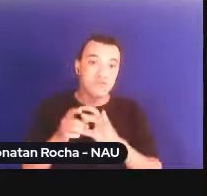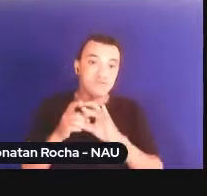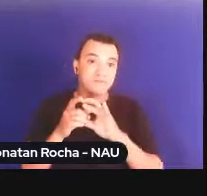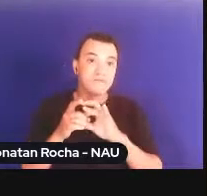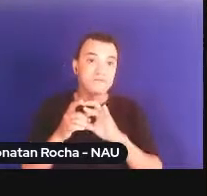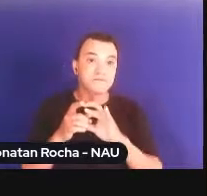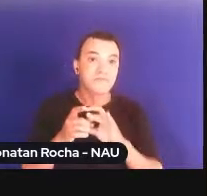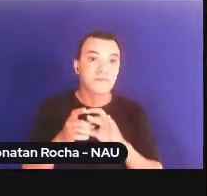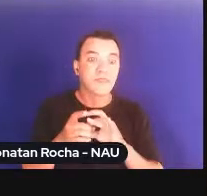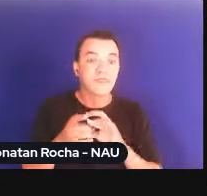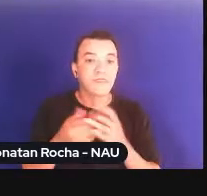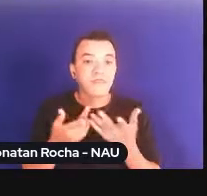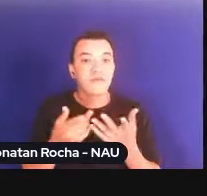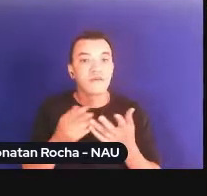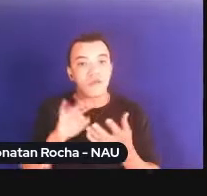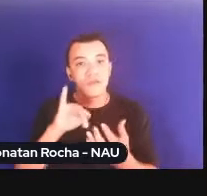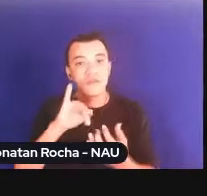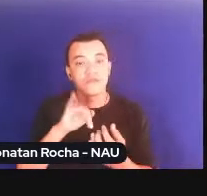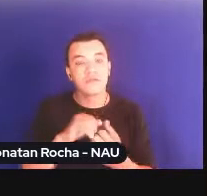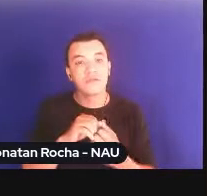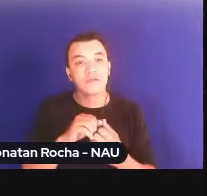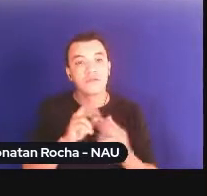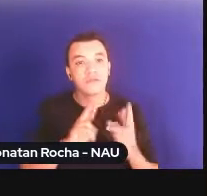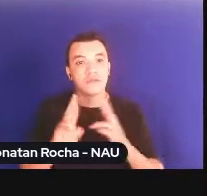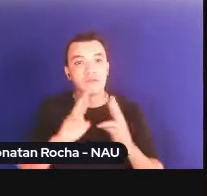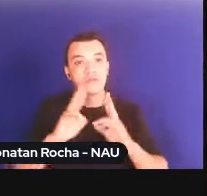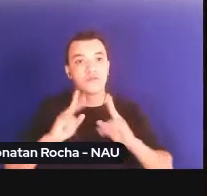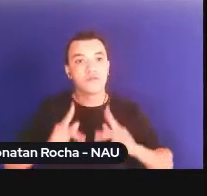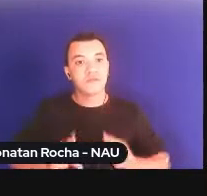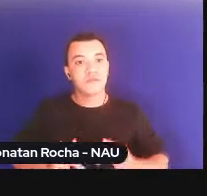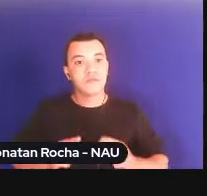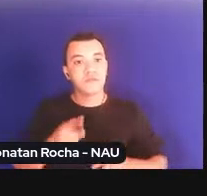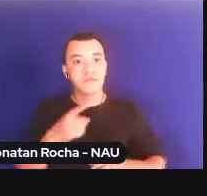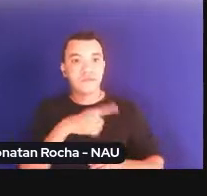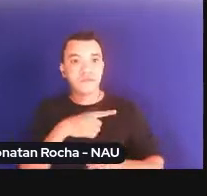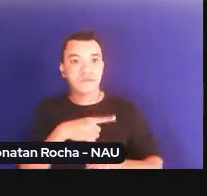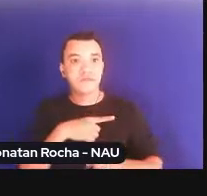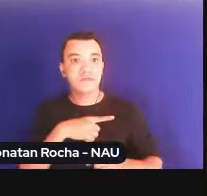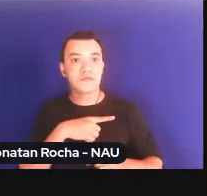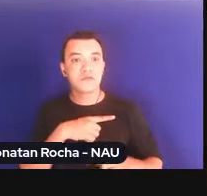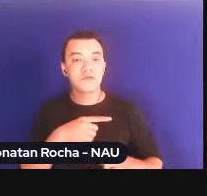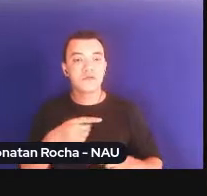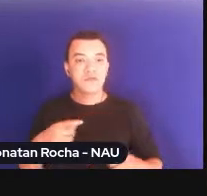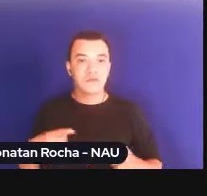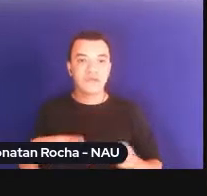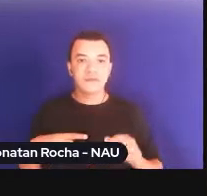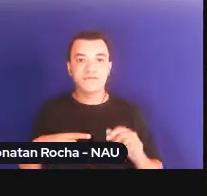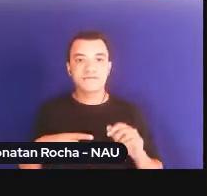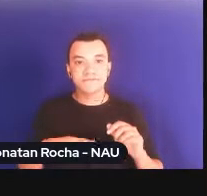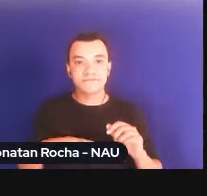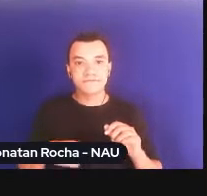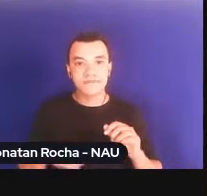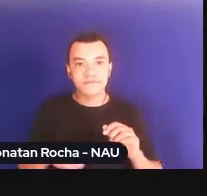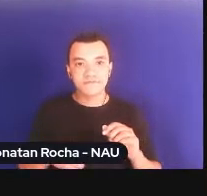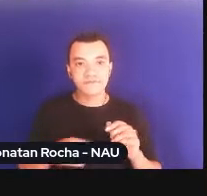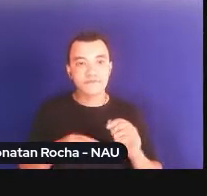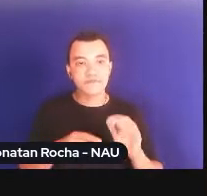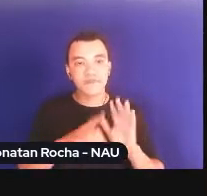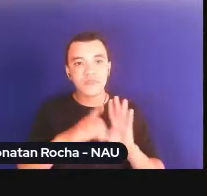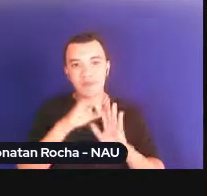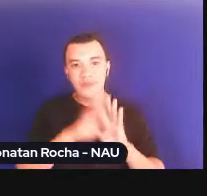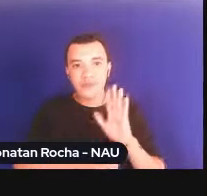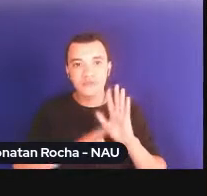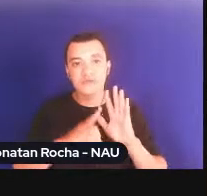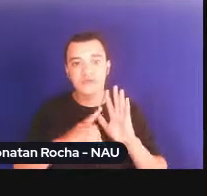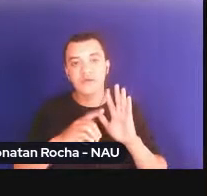humanitárias, nós tivemos aí a Declaração Universal dos Direitos Humanos como um instrumento de proteção